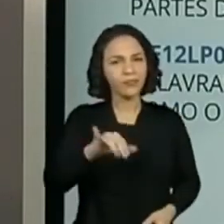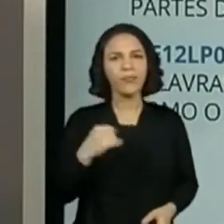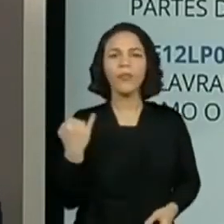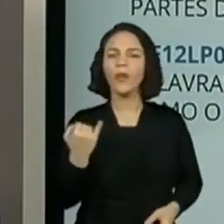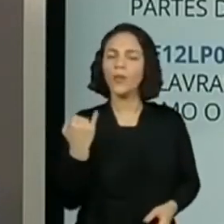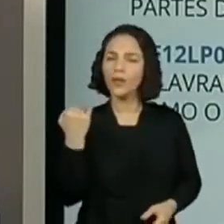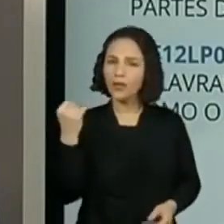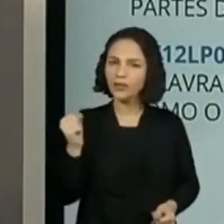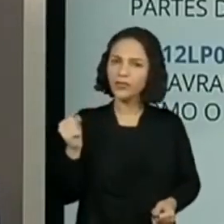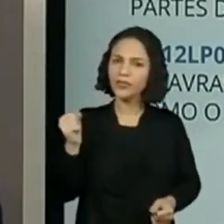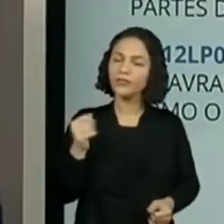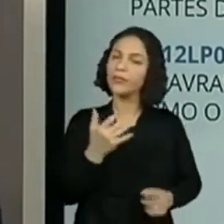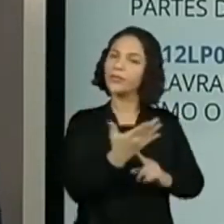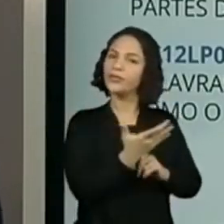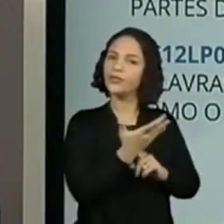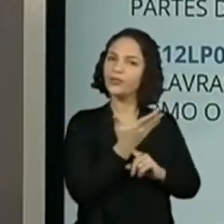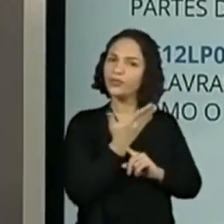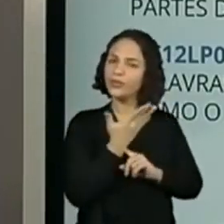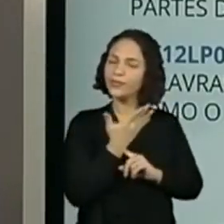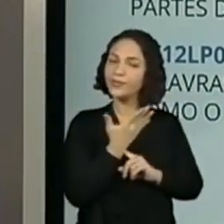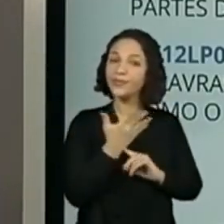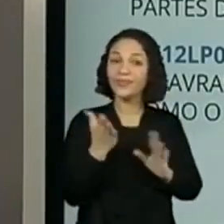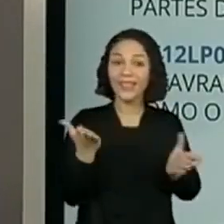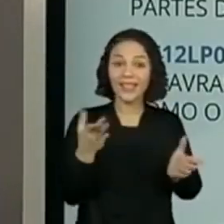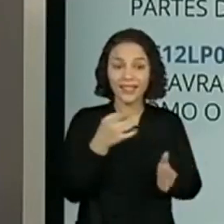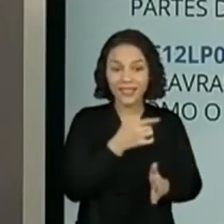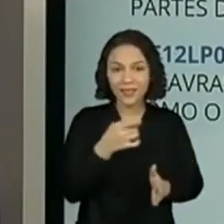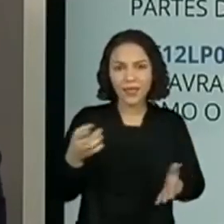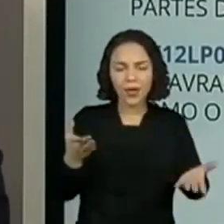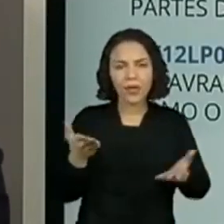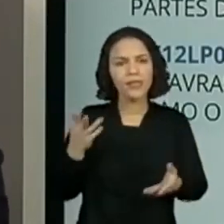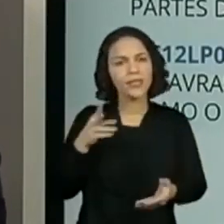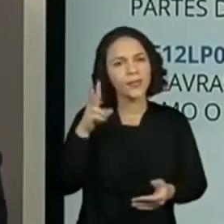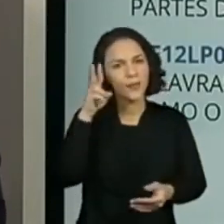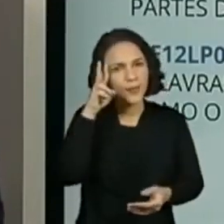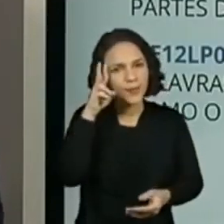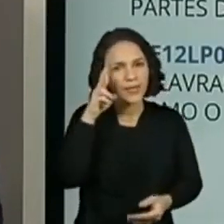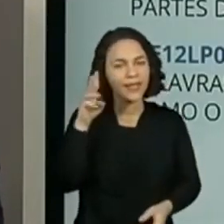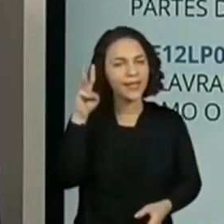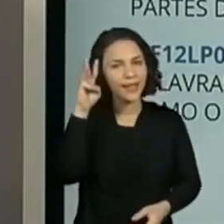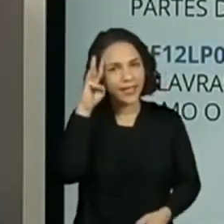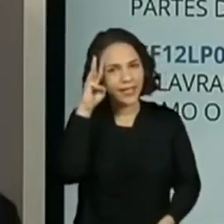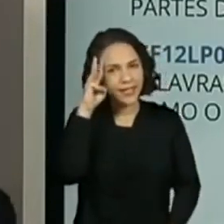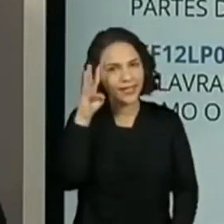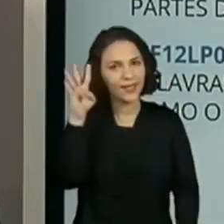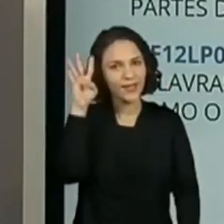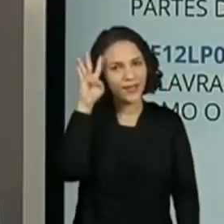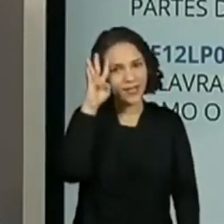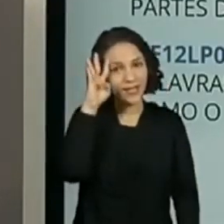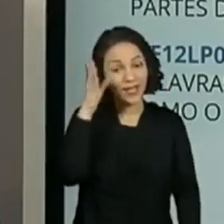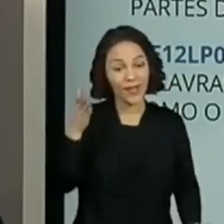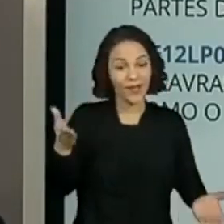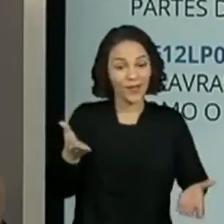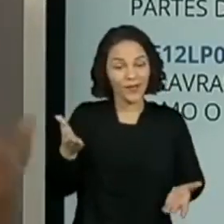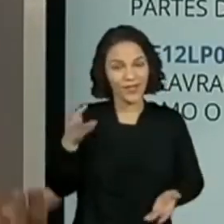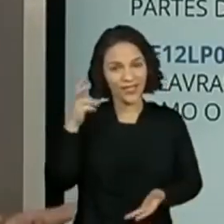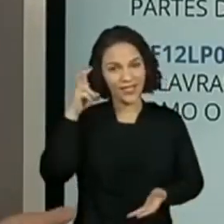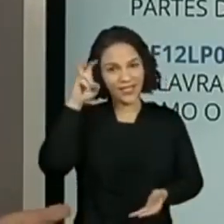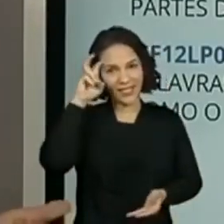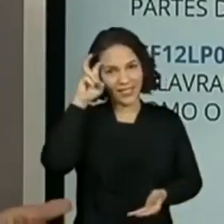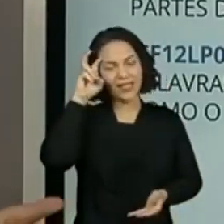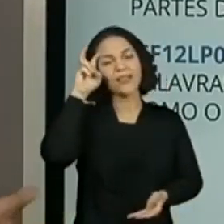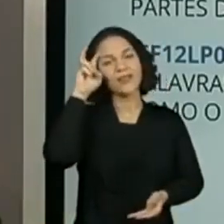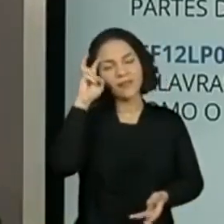listas para ajudar a gente. E essa semana, na segunda, na terça, na quarta e hoje, ela